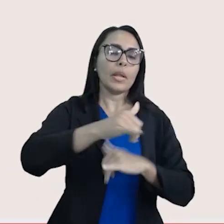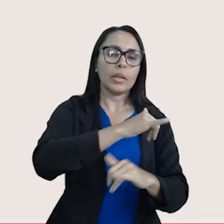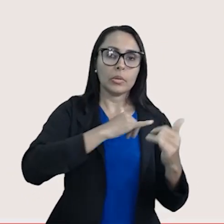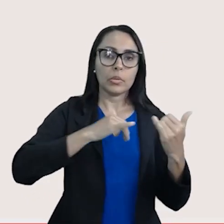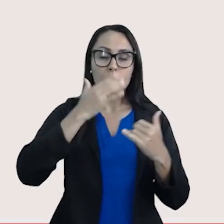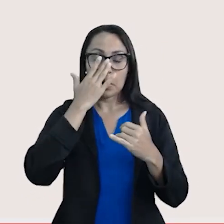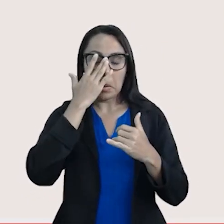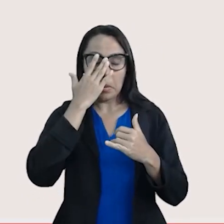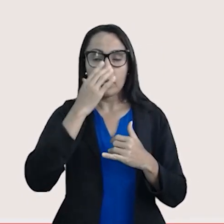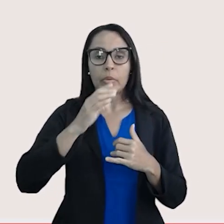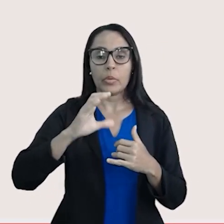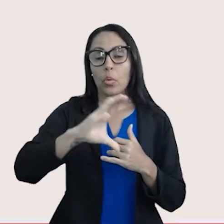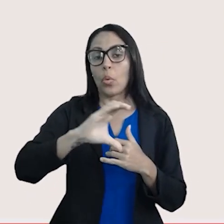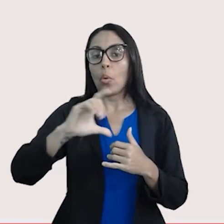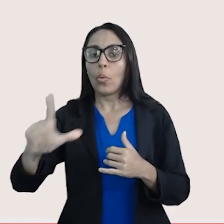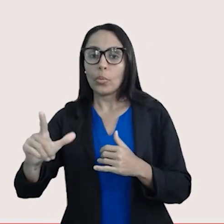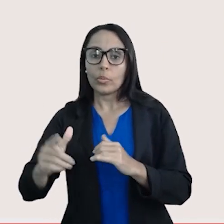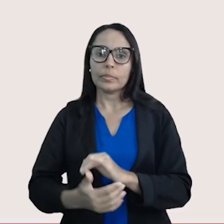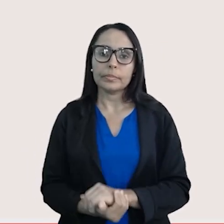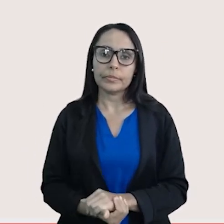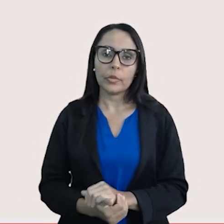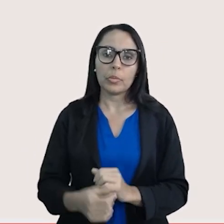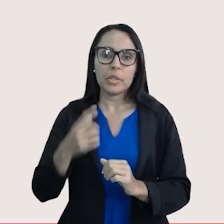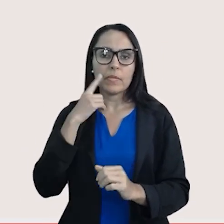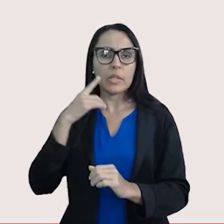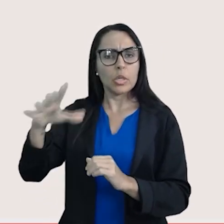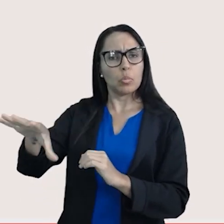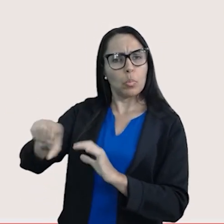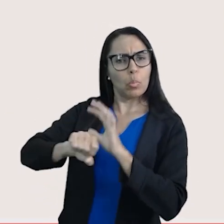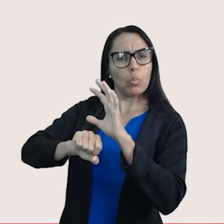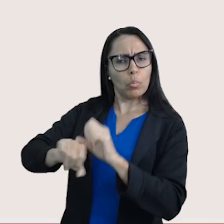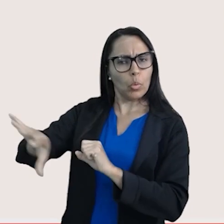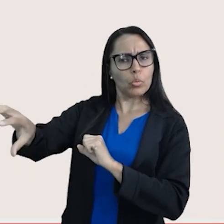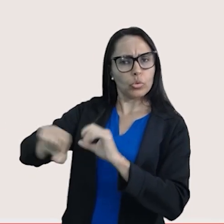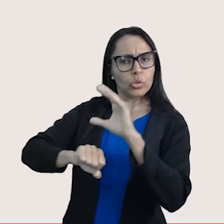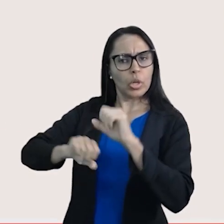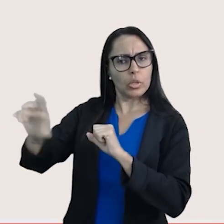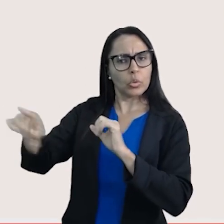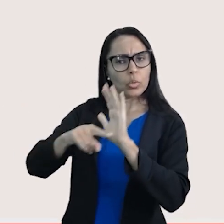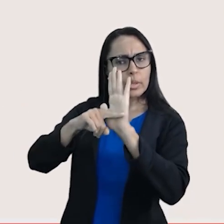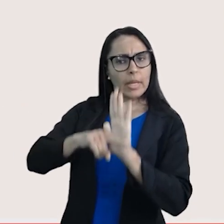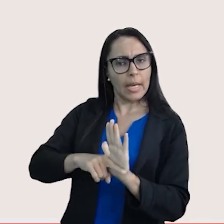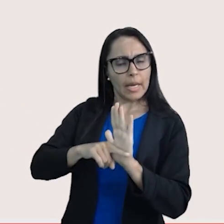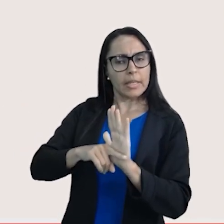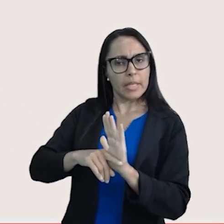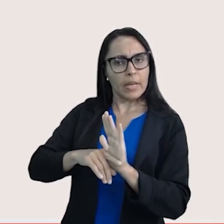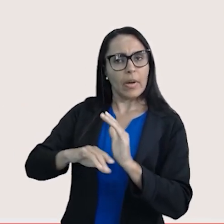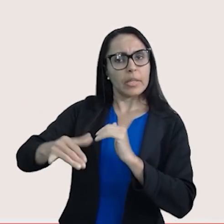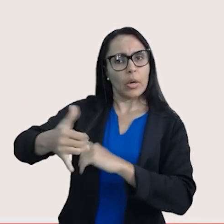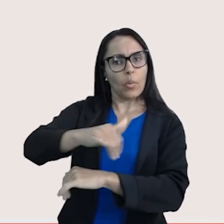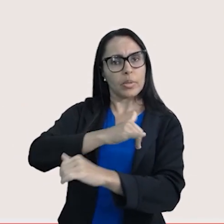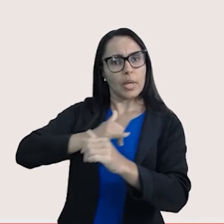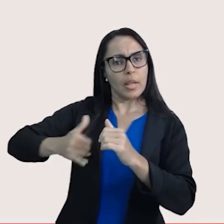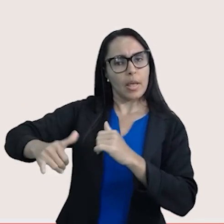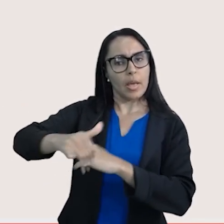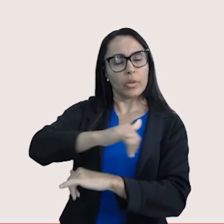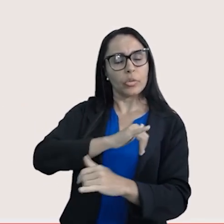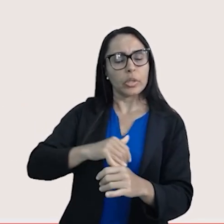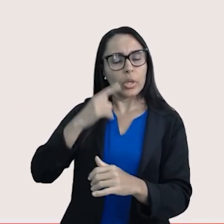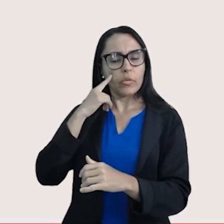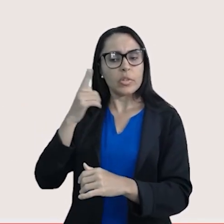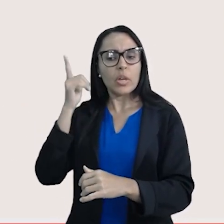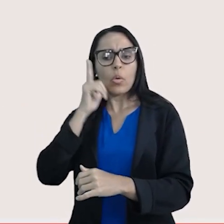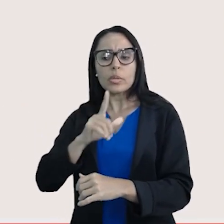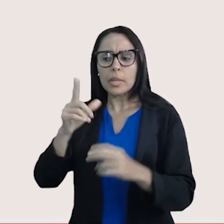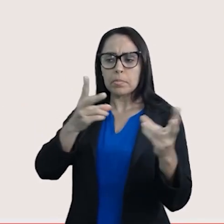vai vir pro cloro. É como se o cloro estivesse puxando toda a carga negativa, todos os elétrons pra ele. Então você consegue